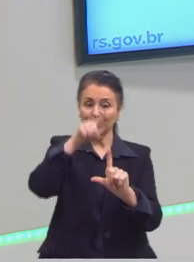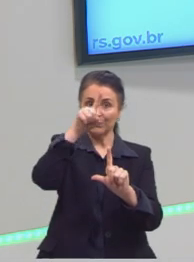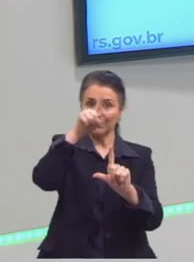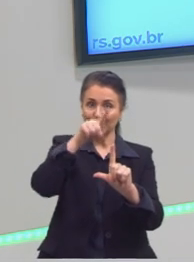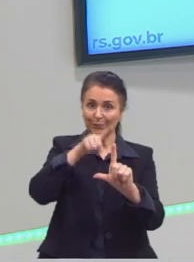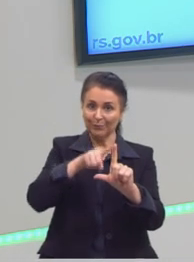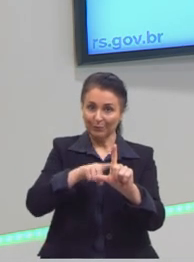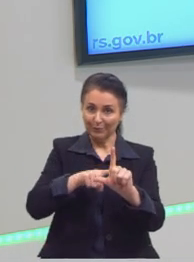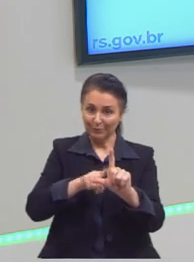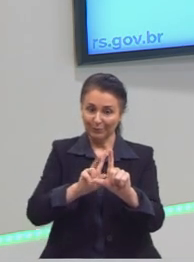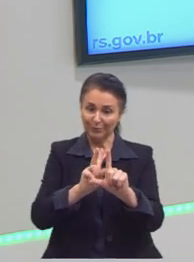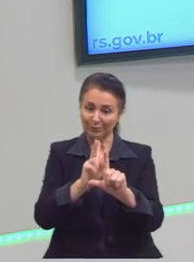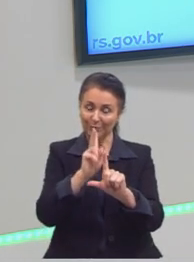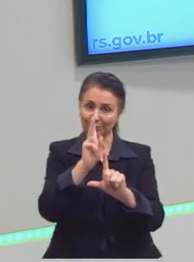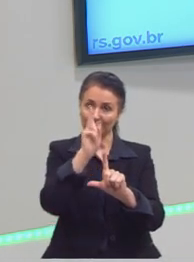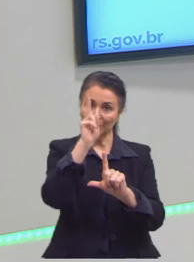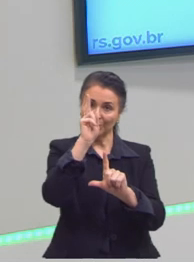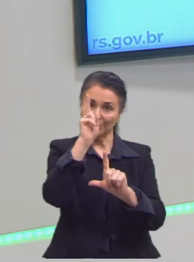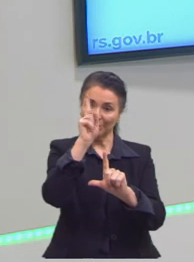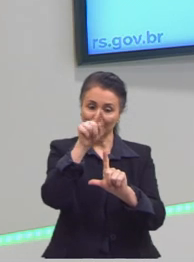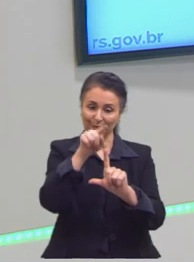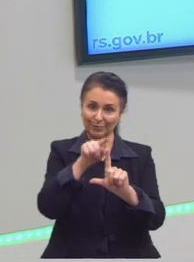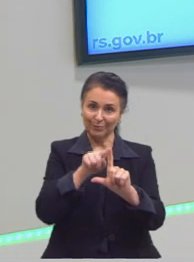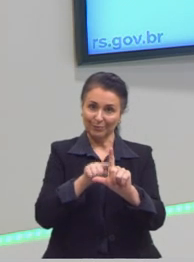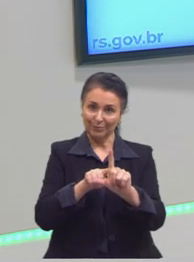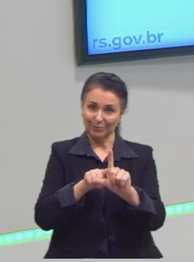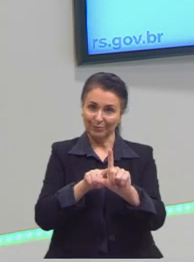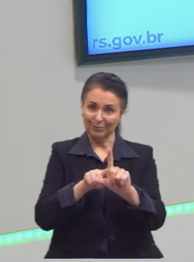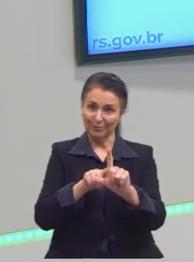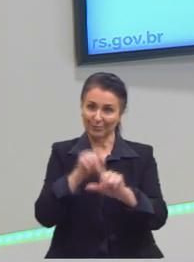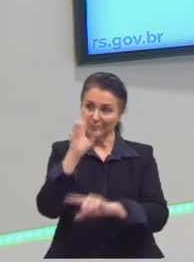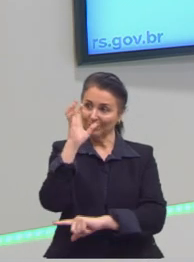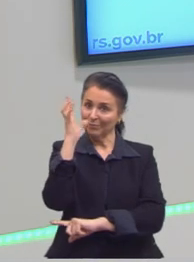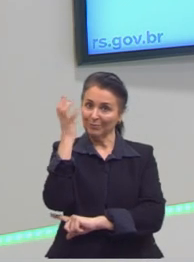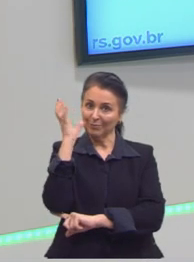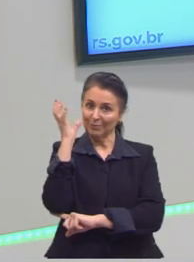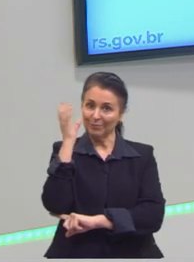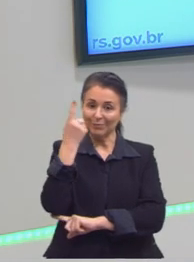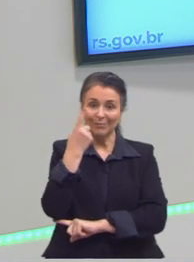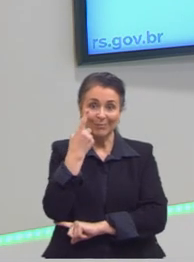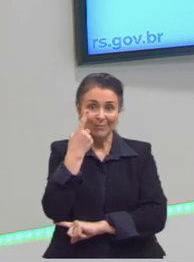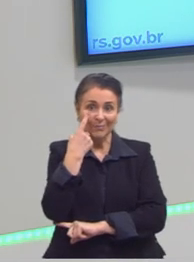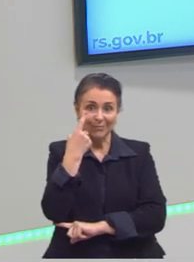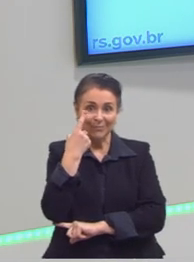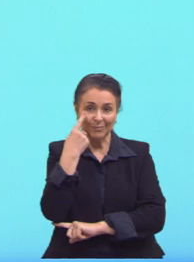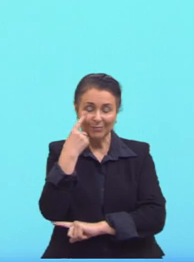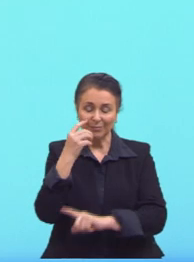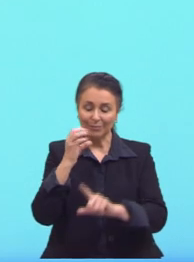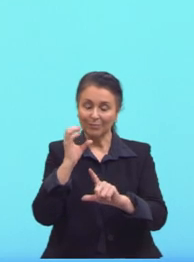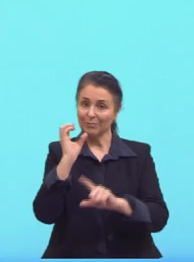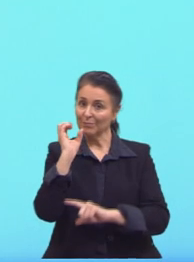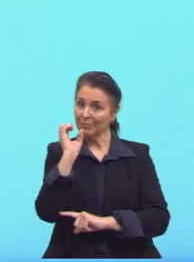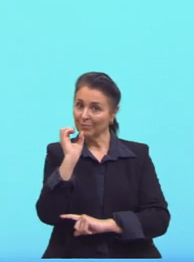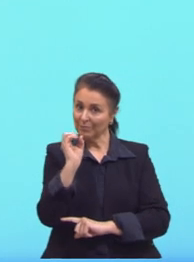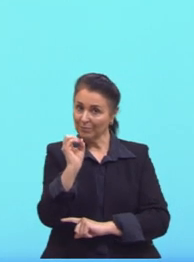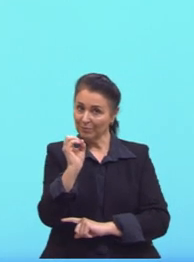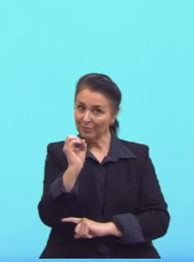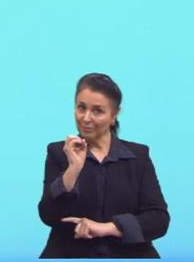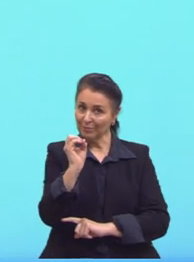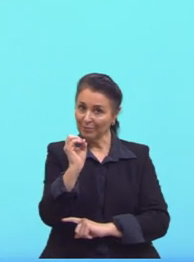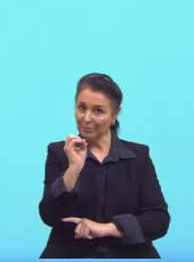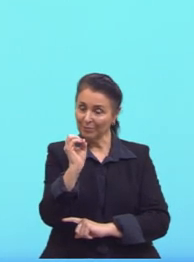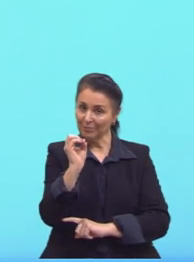ela é descrita no nosso eixo vertical. Mas notem que aqui, quando nós temos zero, tá? O zero ali,